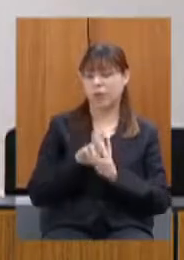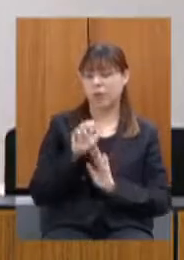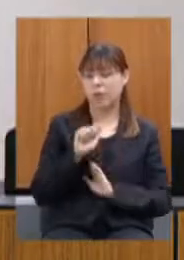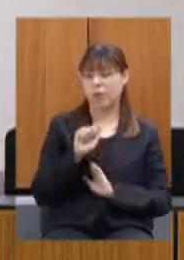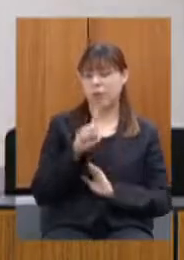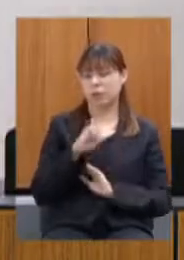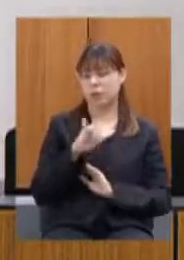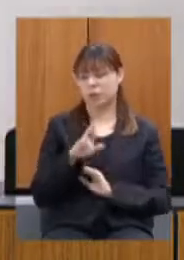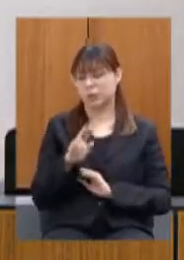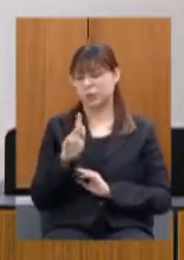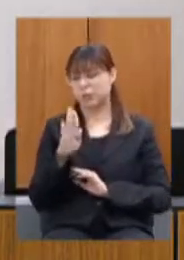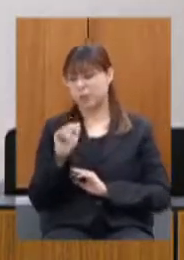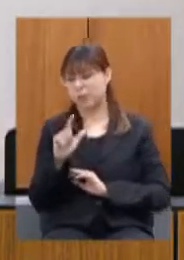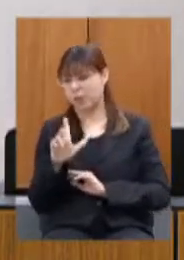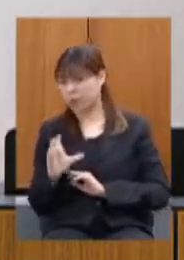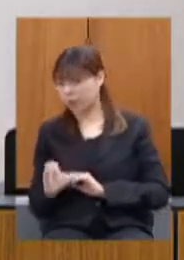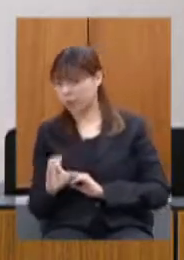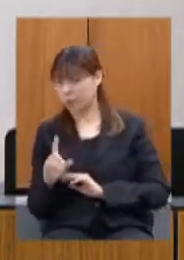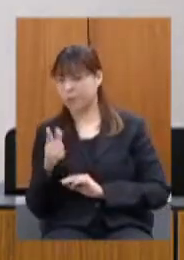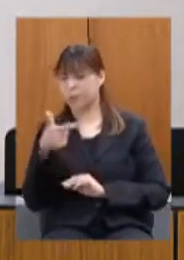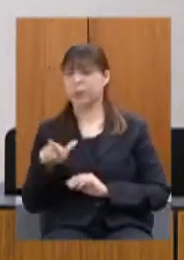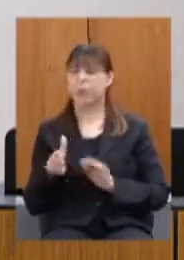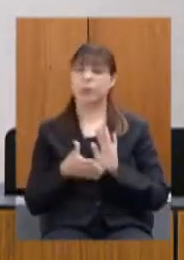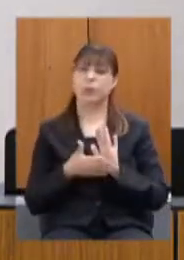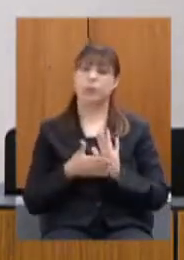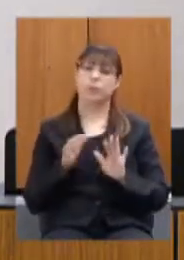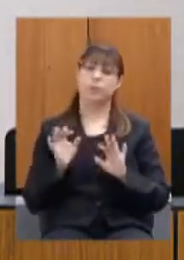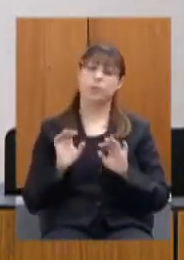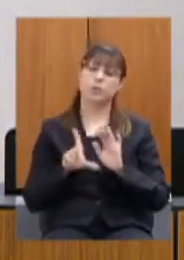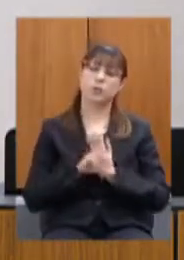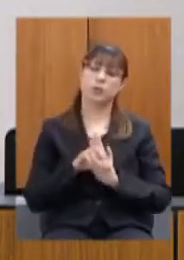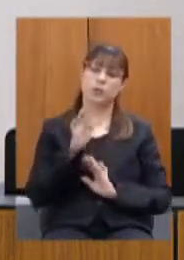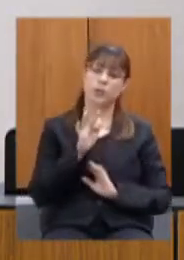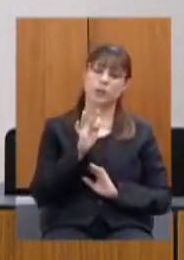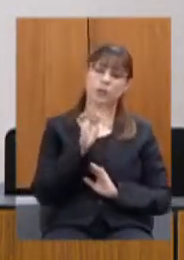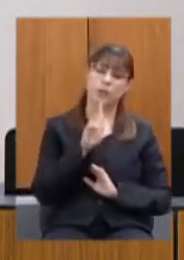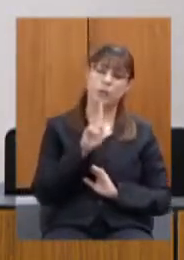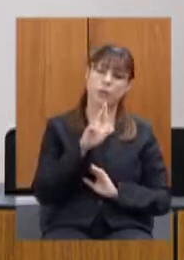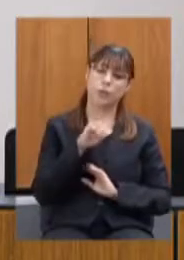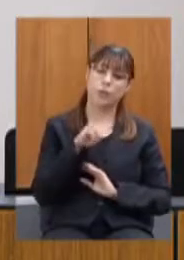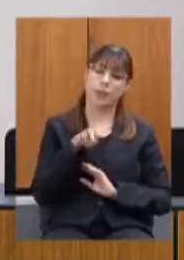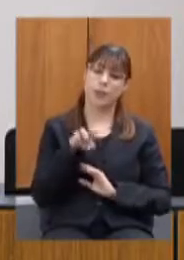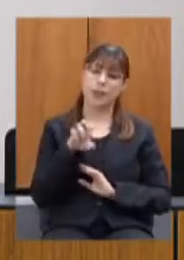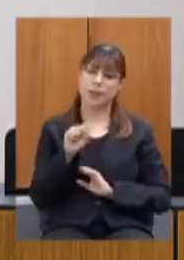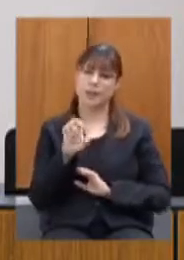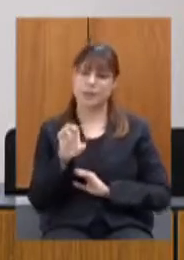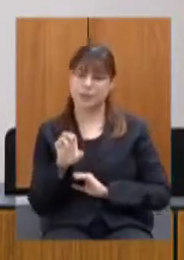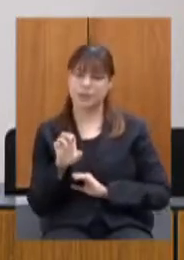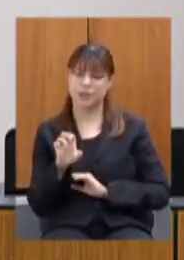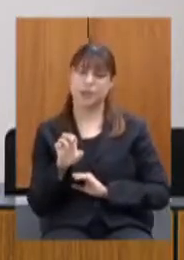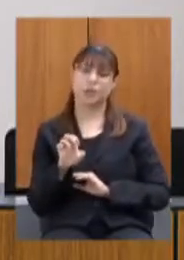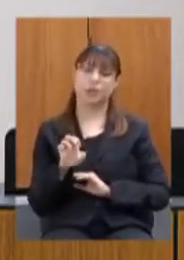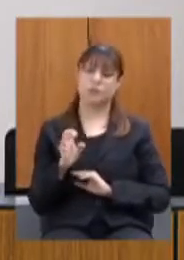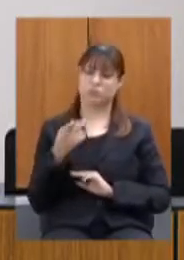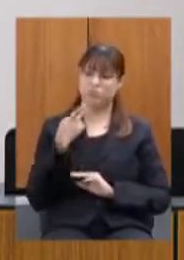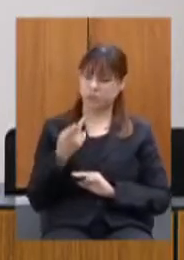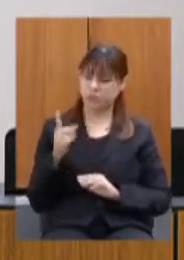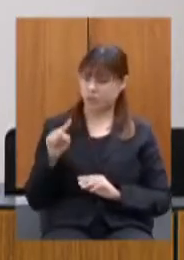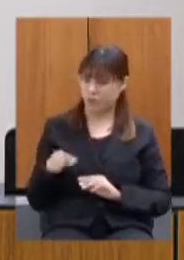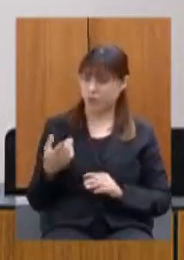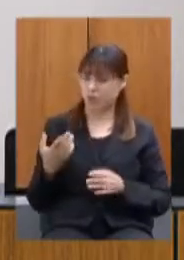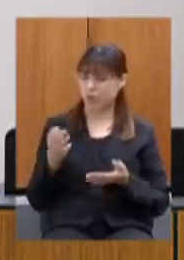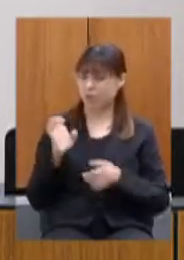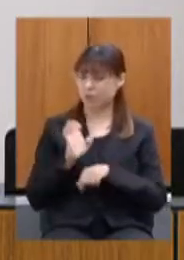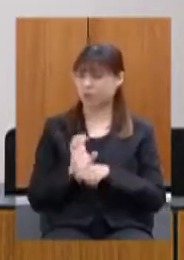a propósito da lei Fluminense seu artigo primeiro prevê que o estado não forçará a compensação de